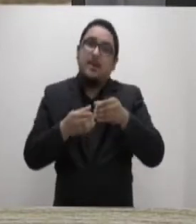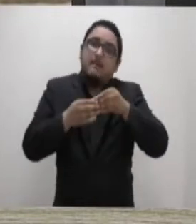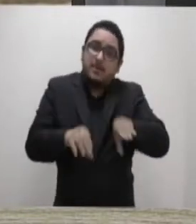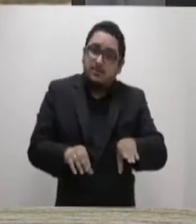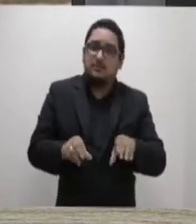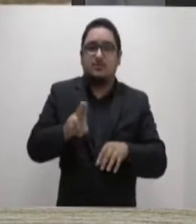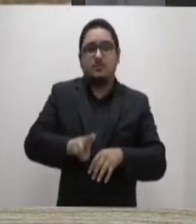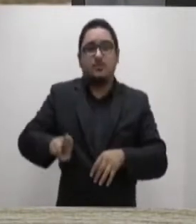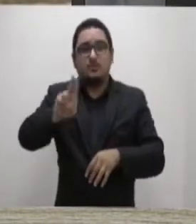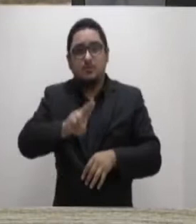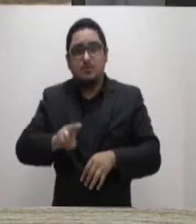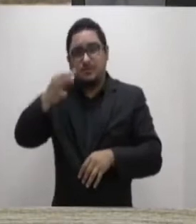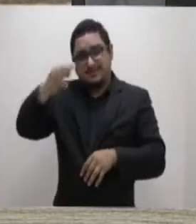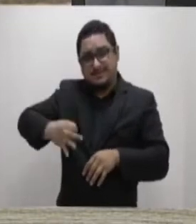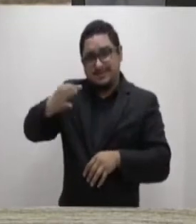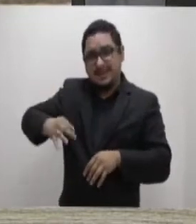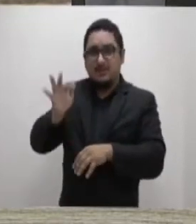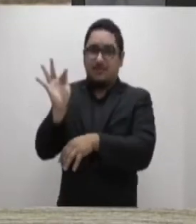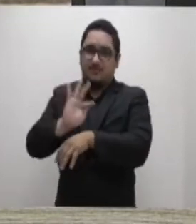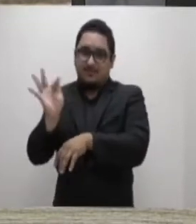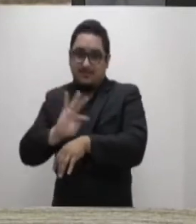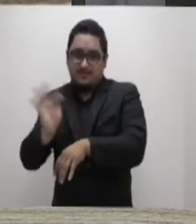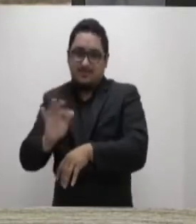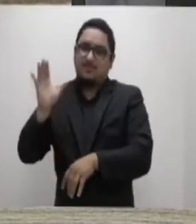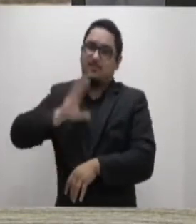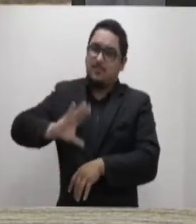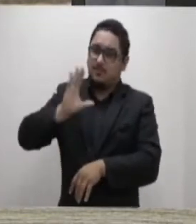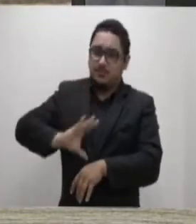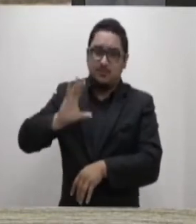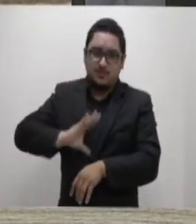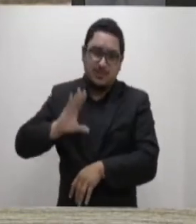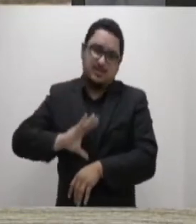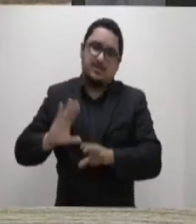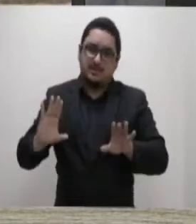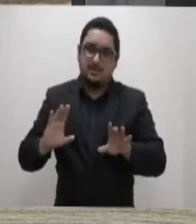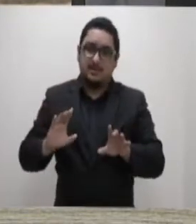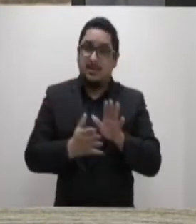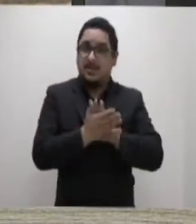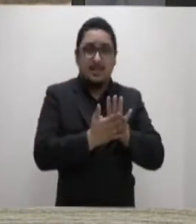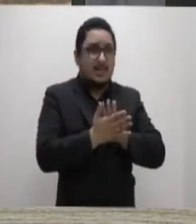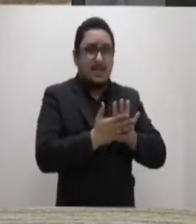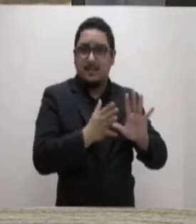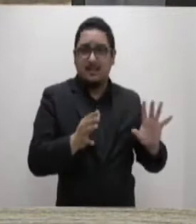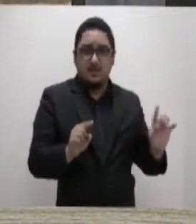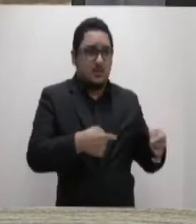uso culto e adequado da língua portuguesa sem qualquer embasamento científico,